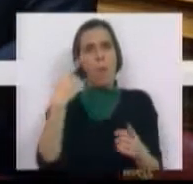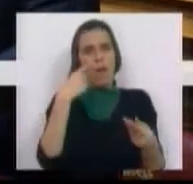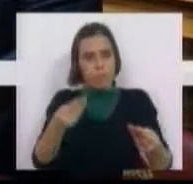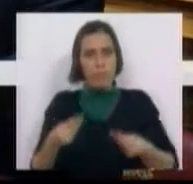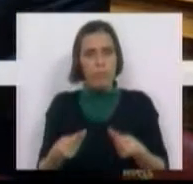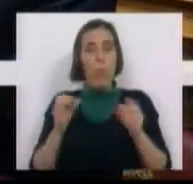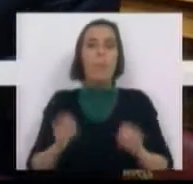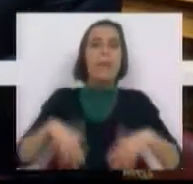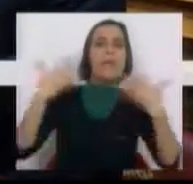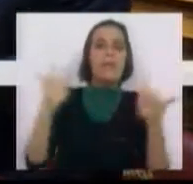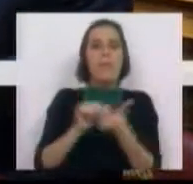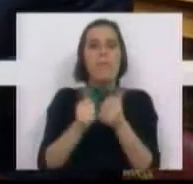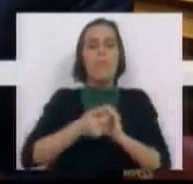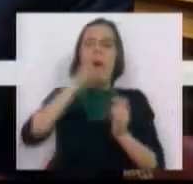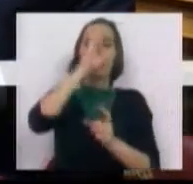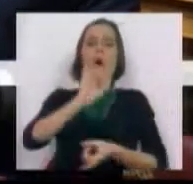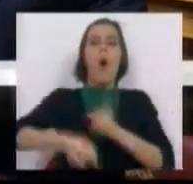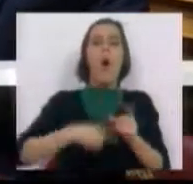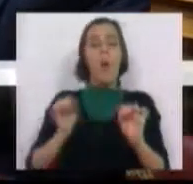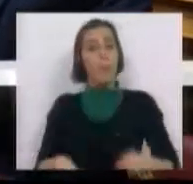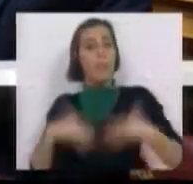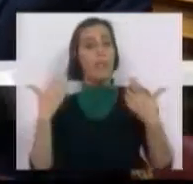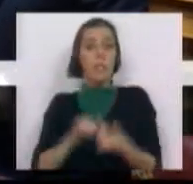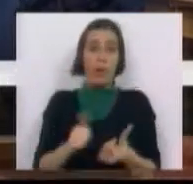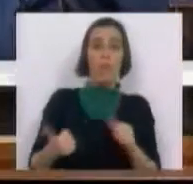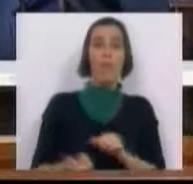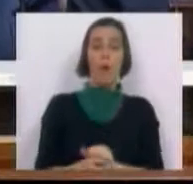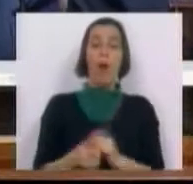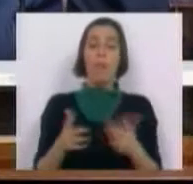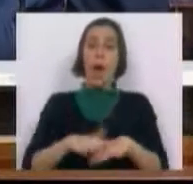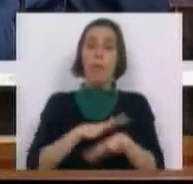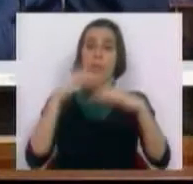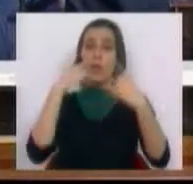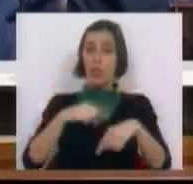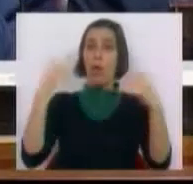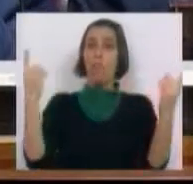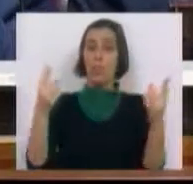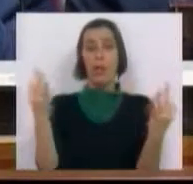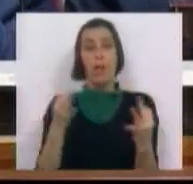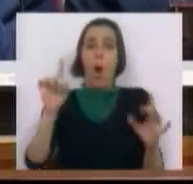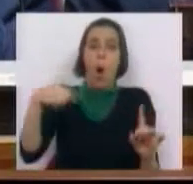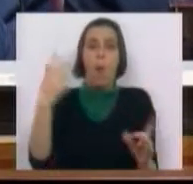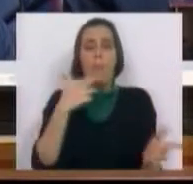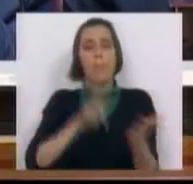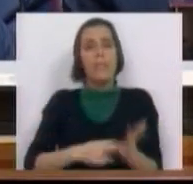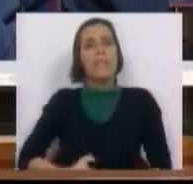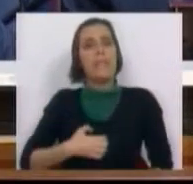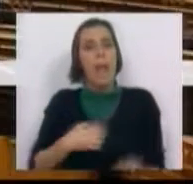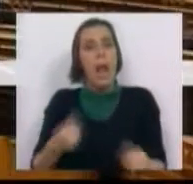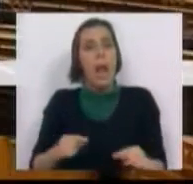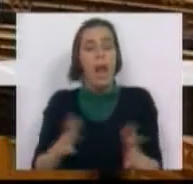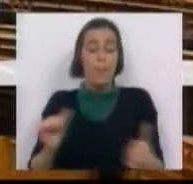um início de reforma do Estado e um início de reforma de administração pública que tivesse e fizesse sentido.